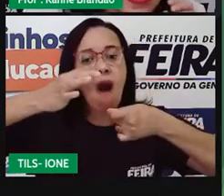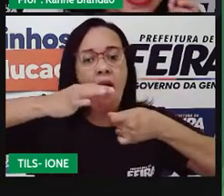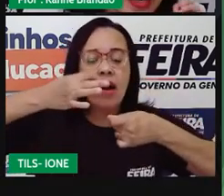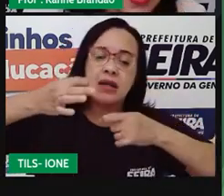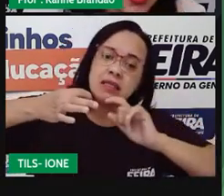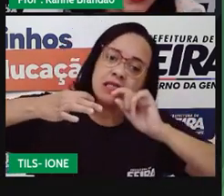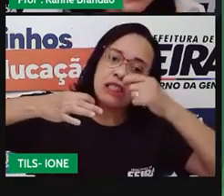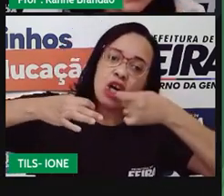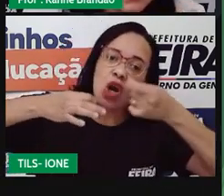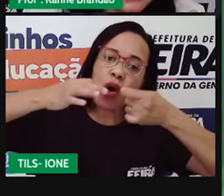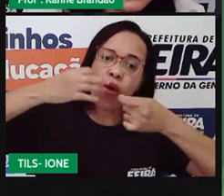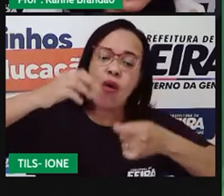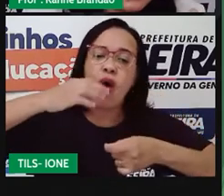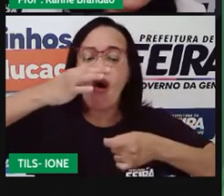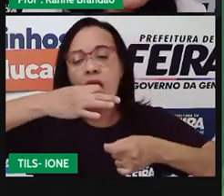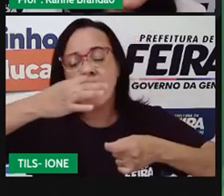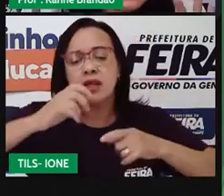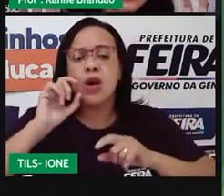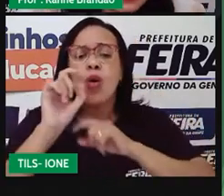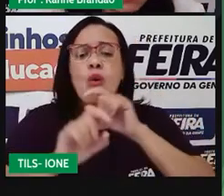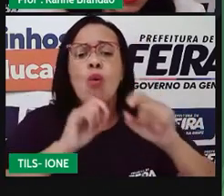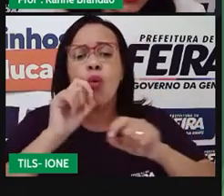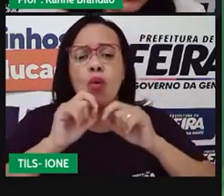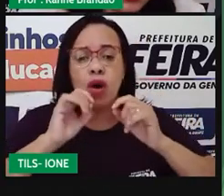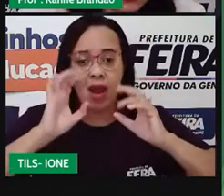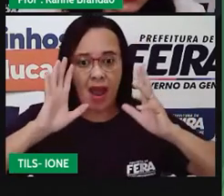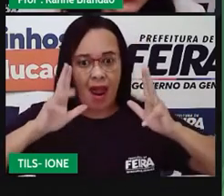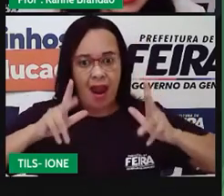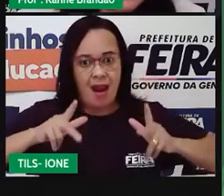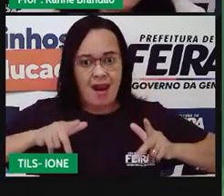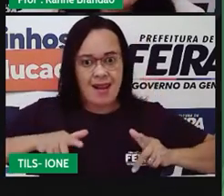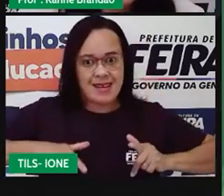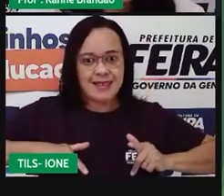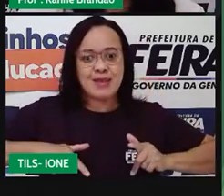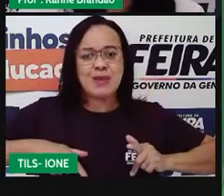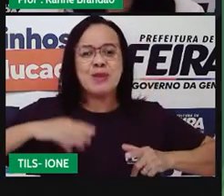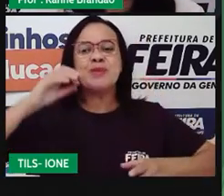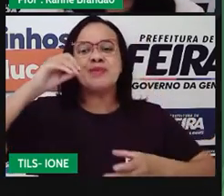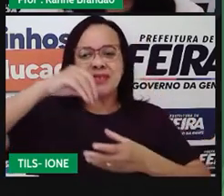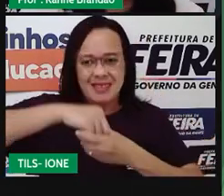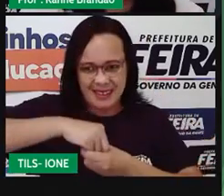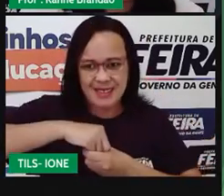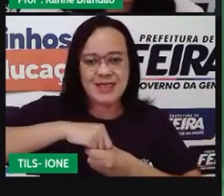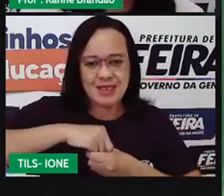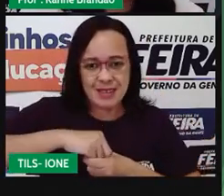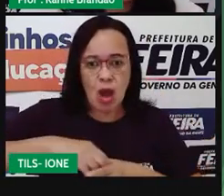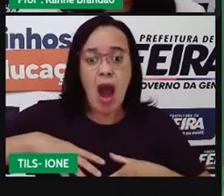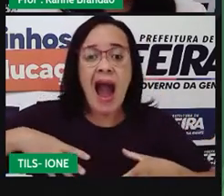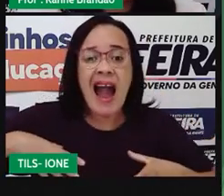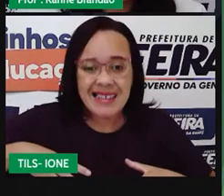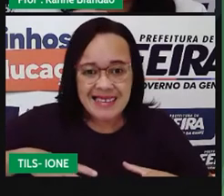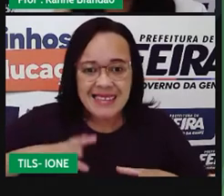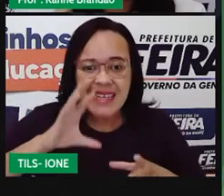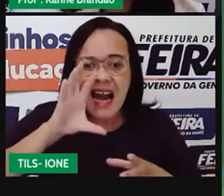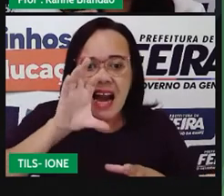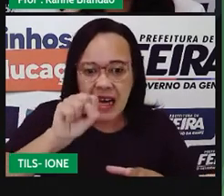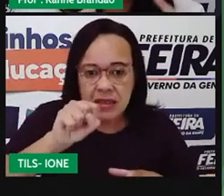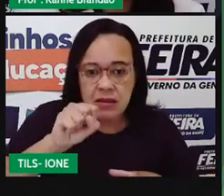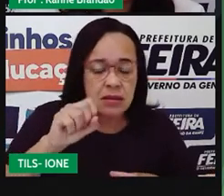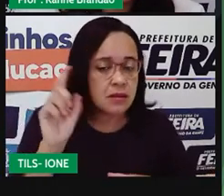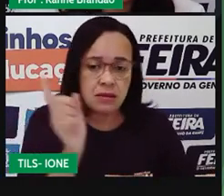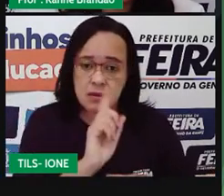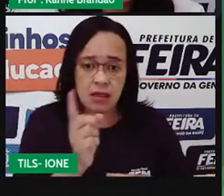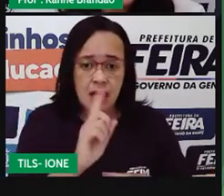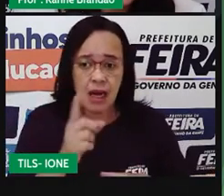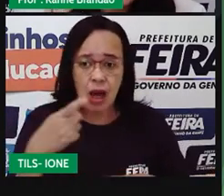vendo que ele faz até umas cosquinhas, mas ele não morde o crustáceo. Por que ele não morde esse crustáceo? Porque eles estão se